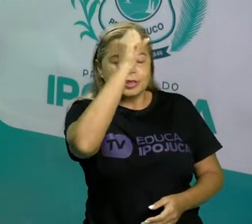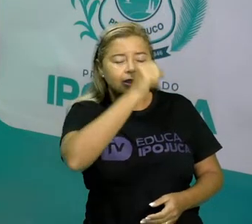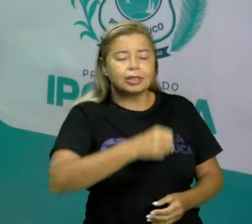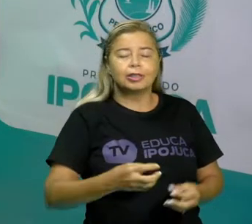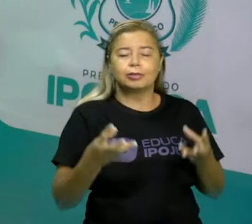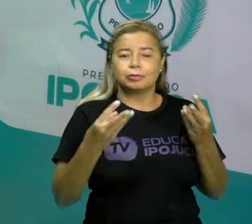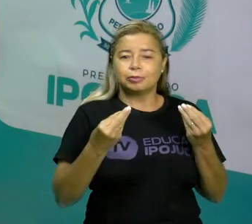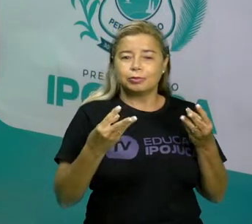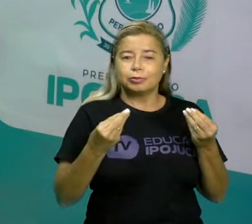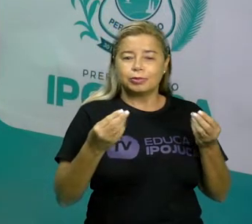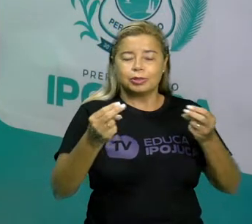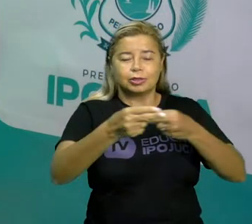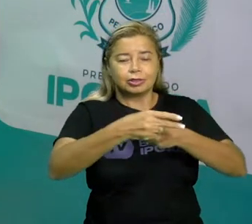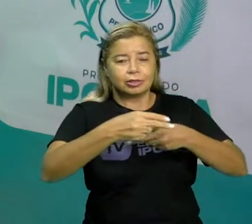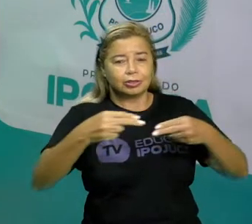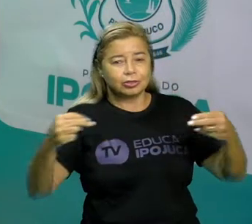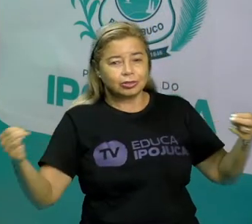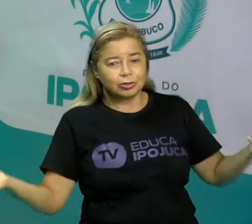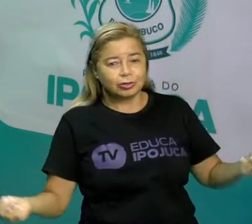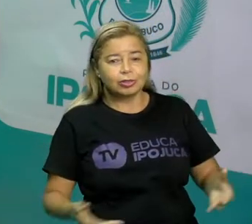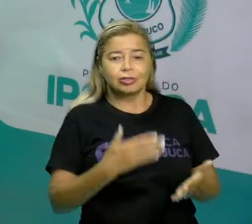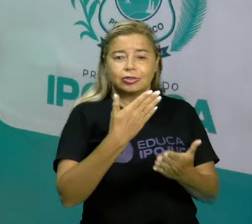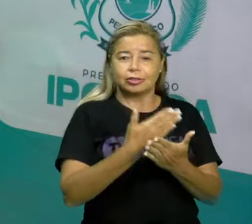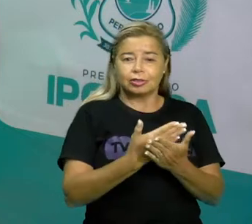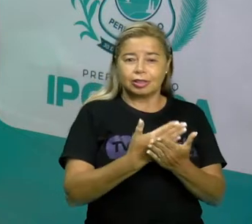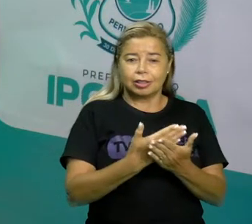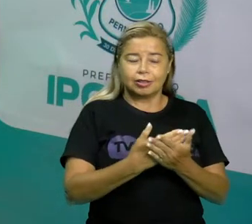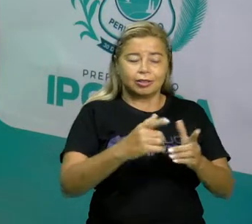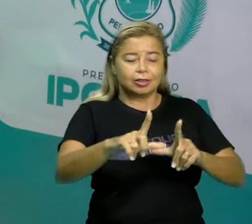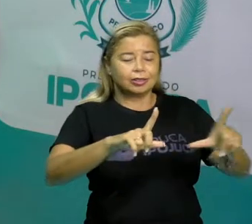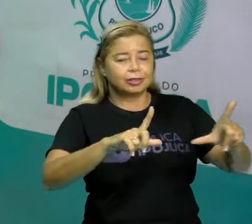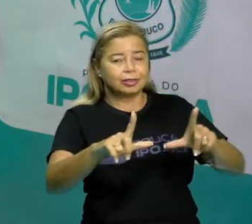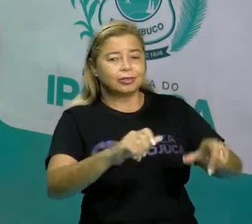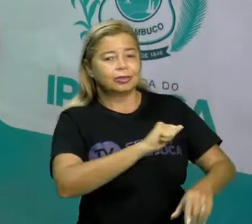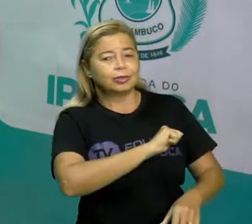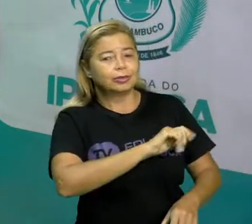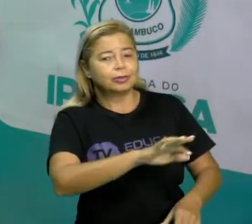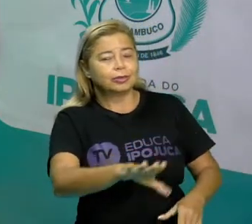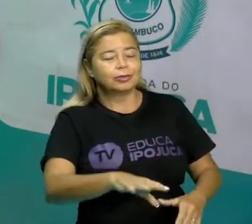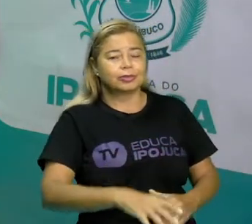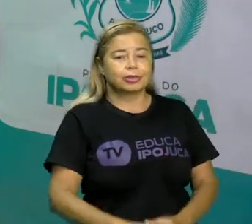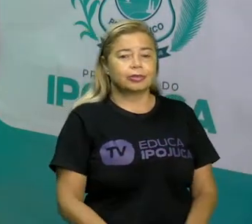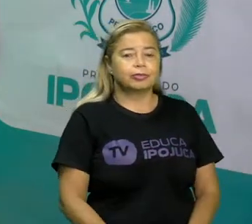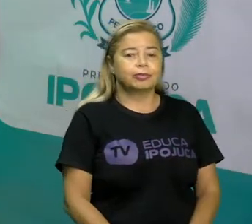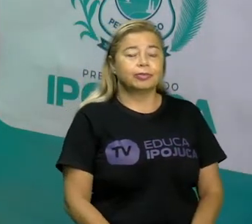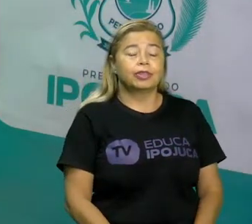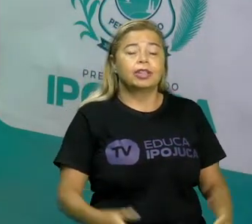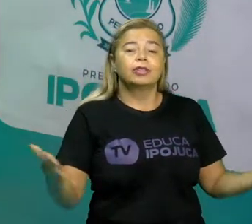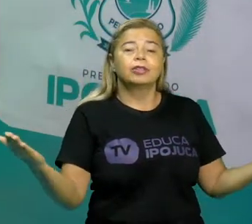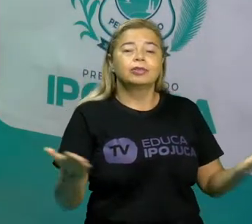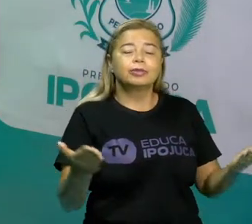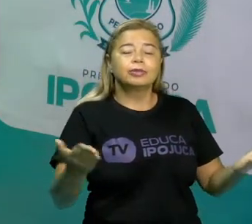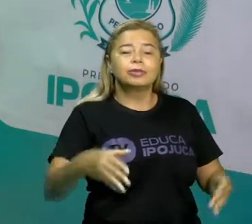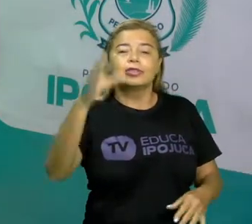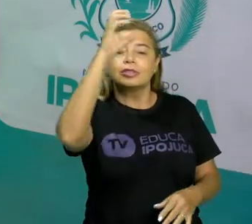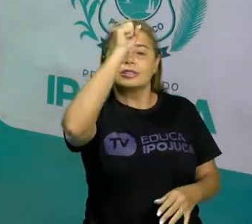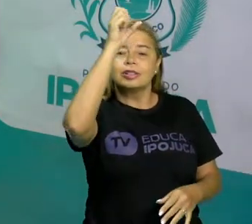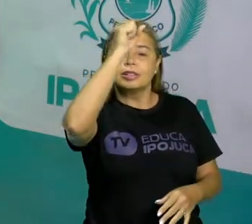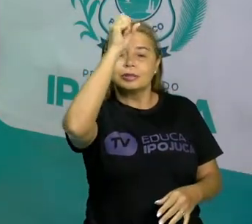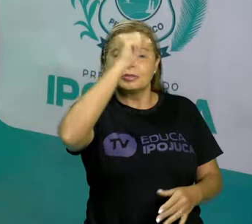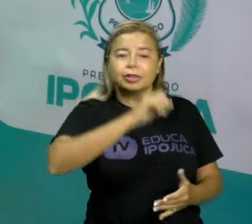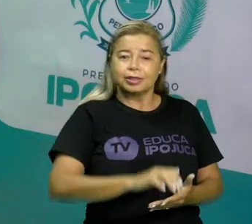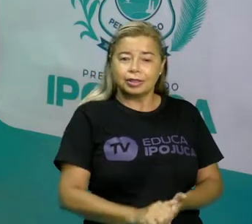durante esse ano nas nossas aulas da TV Ipojuga. Hoje nós vamos aprender na nossa